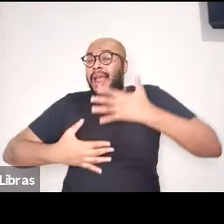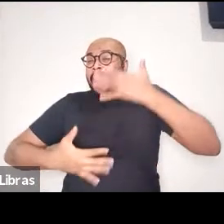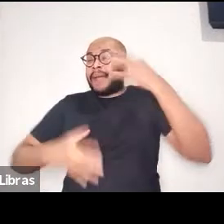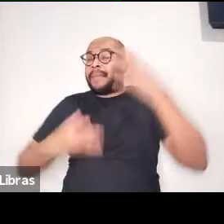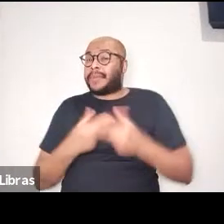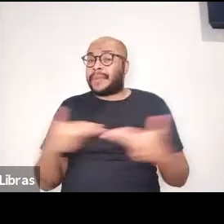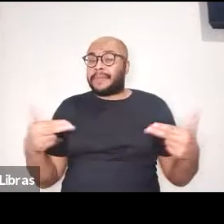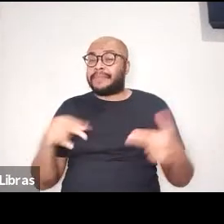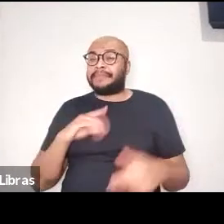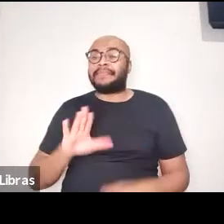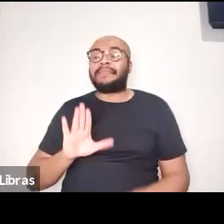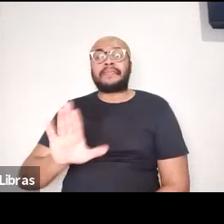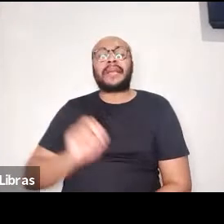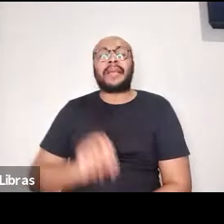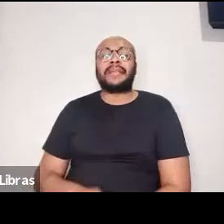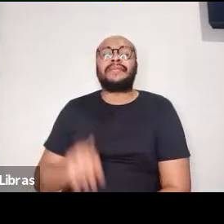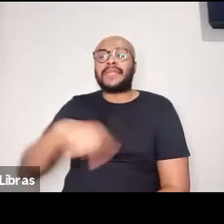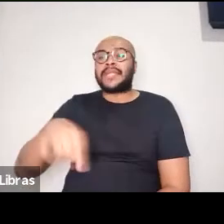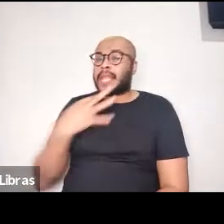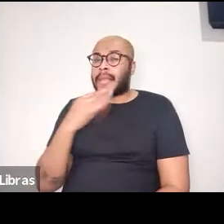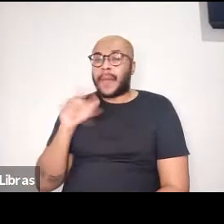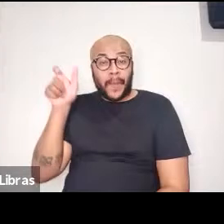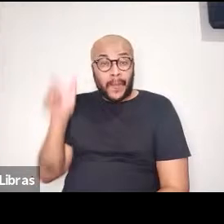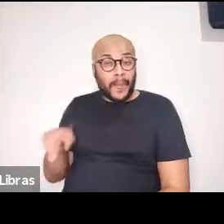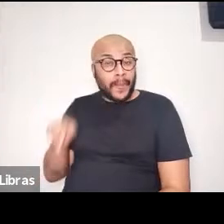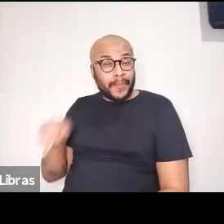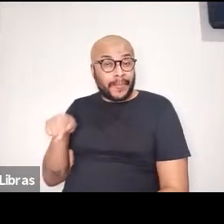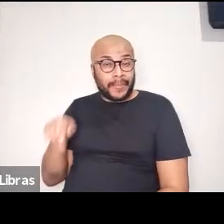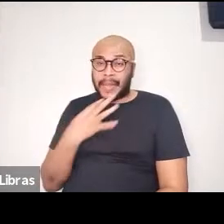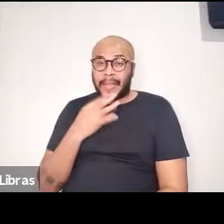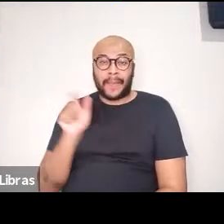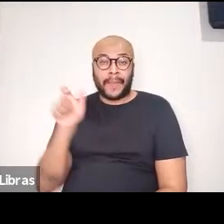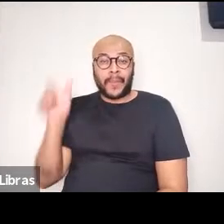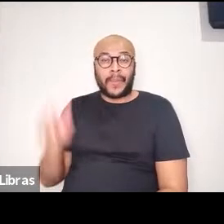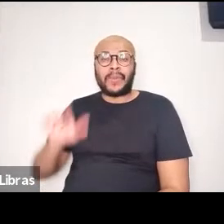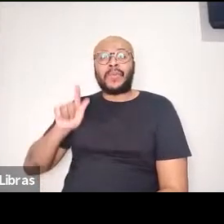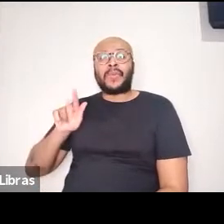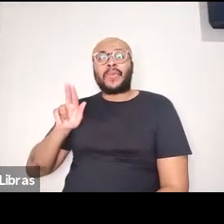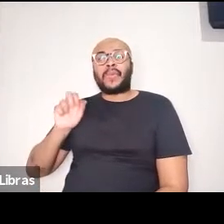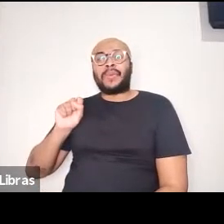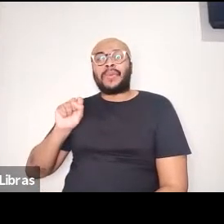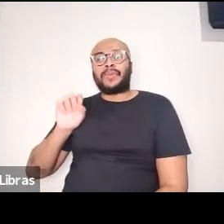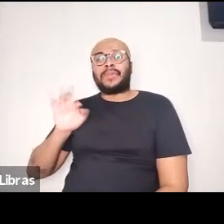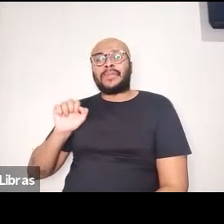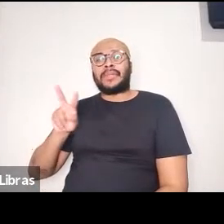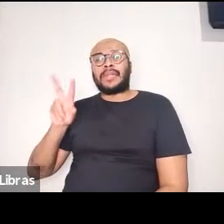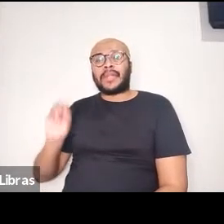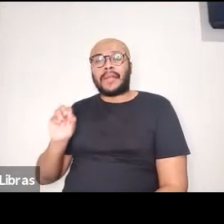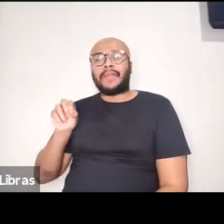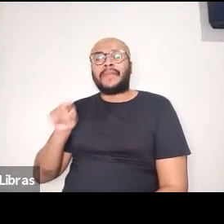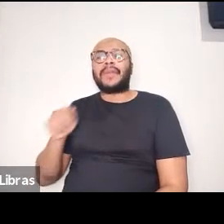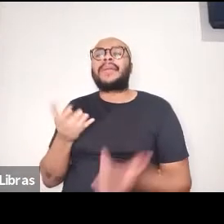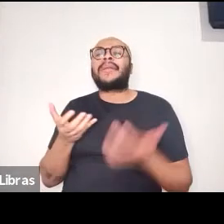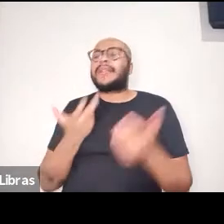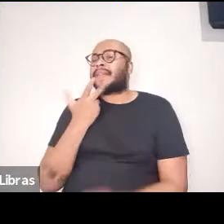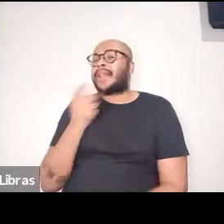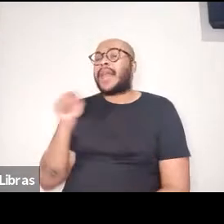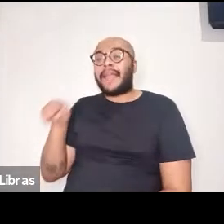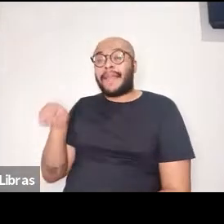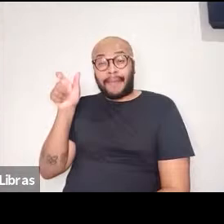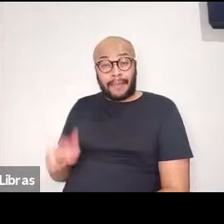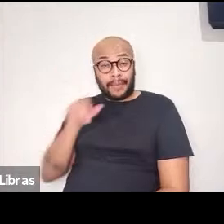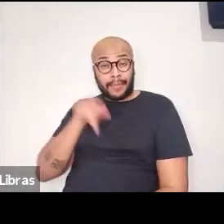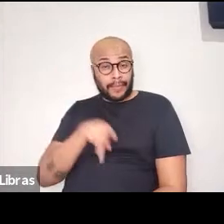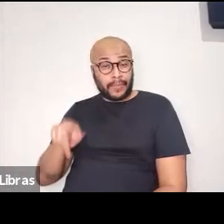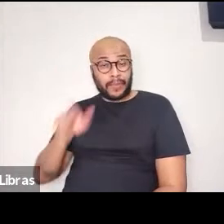queria, para quem não conhece ainda muito o Gustavo Fischmann, dizer que ele se dedica a